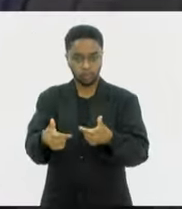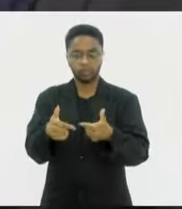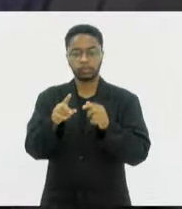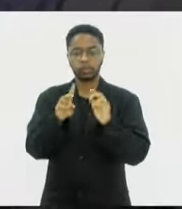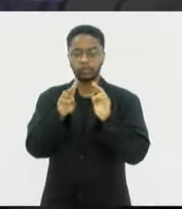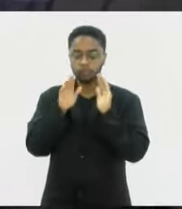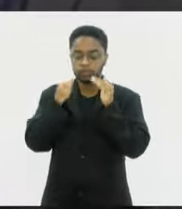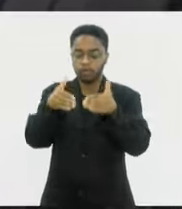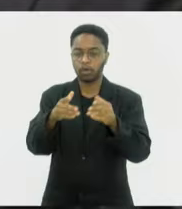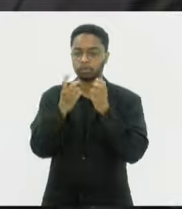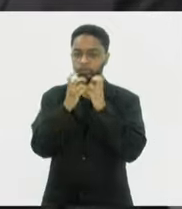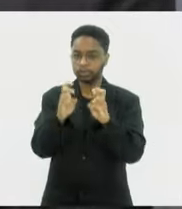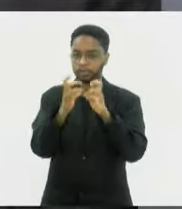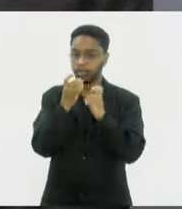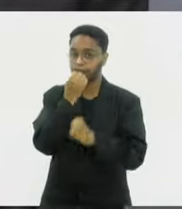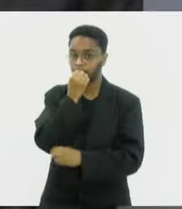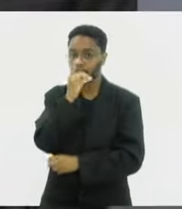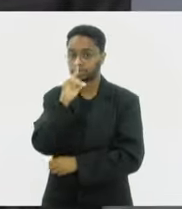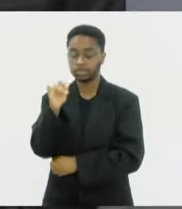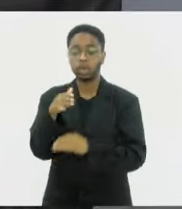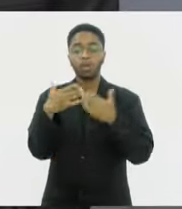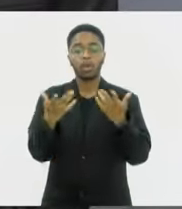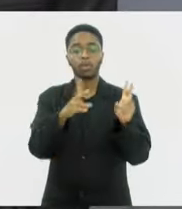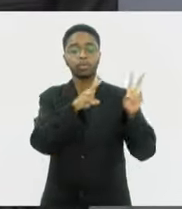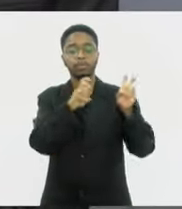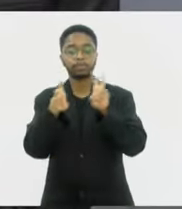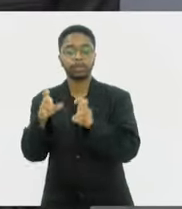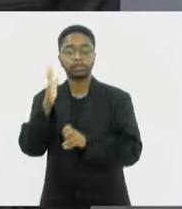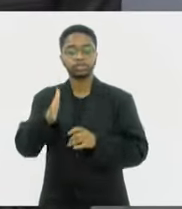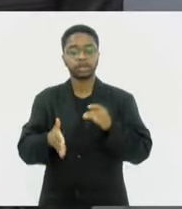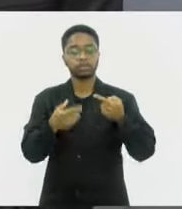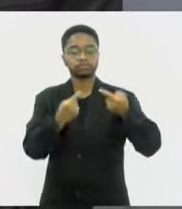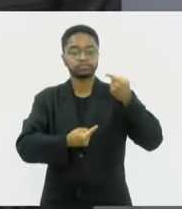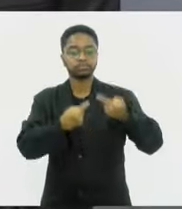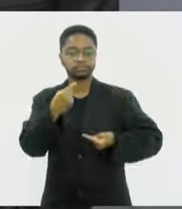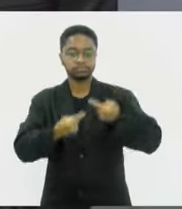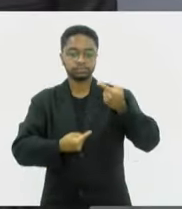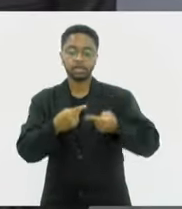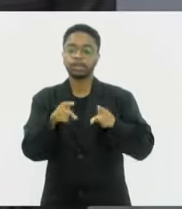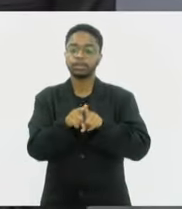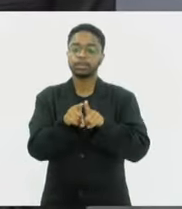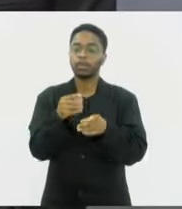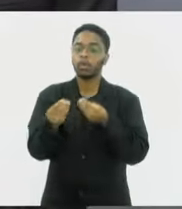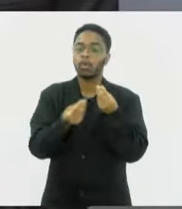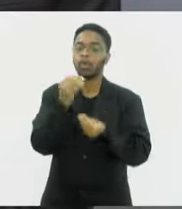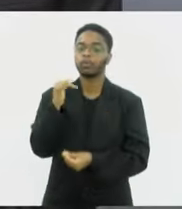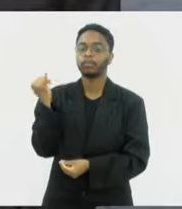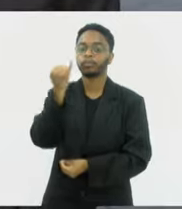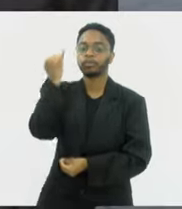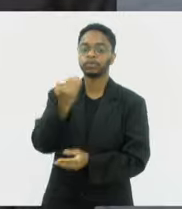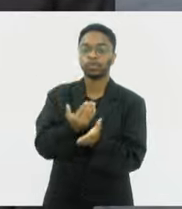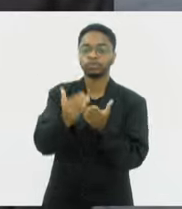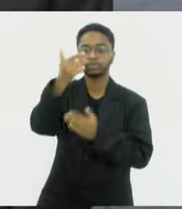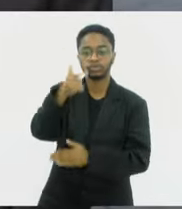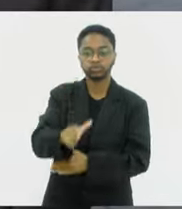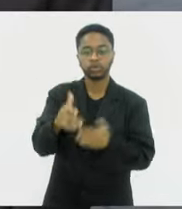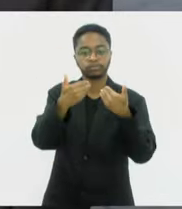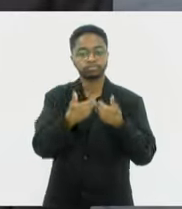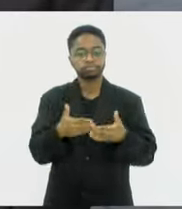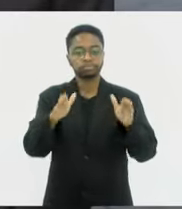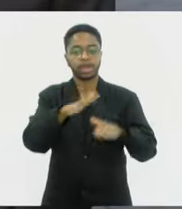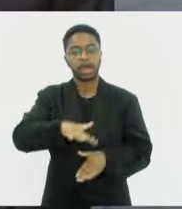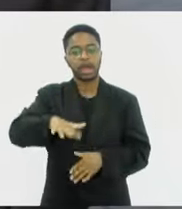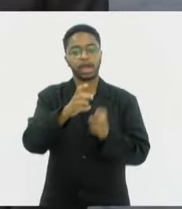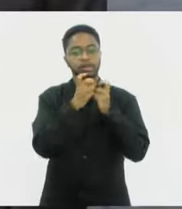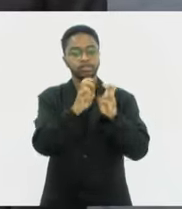deputado. Quais foram os assuntos já debatidos por essa frente parlamentar e qual a importância dessa reativação e ampliação da malha